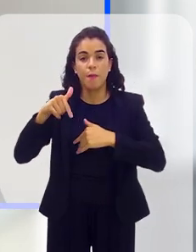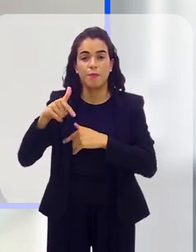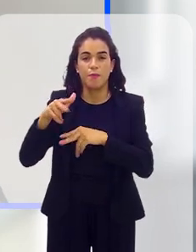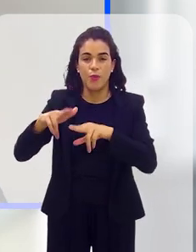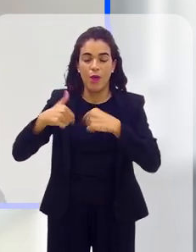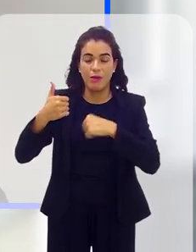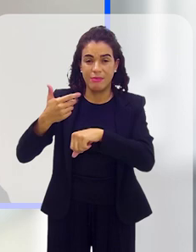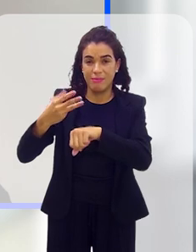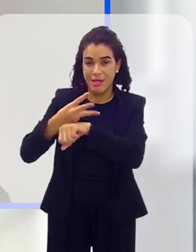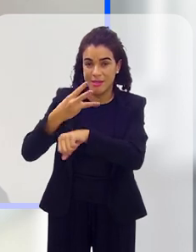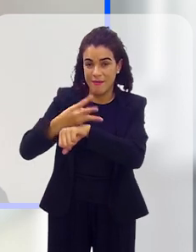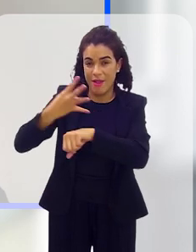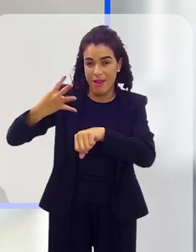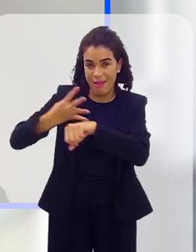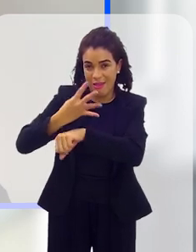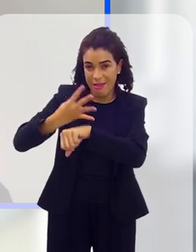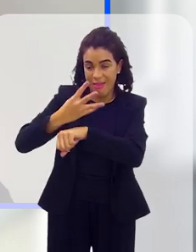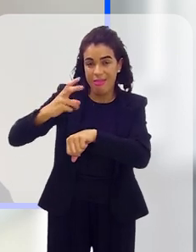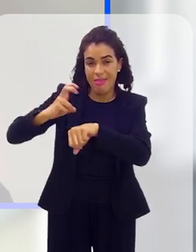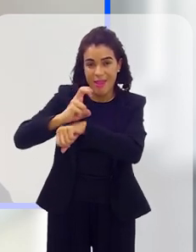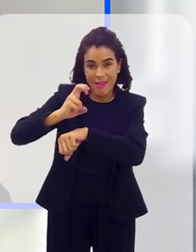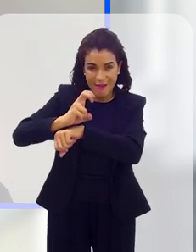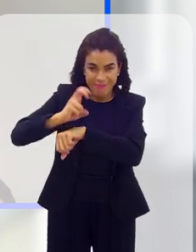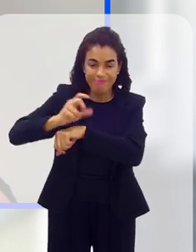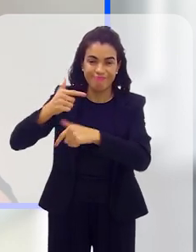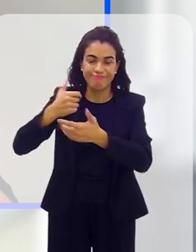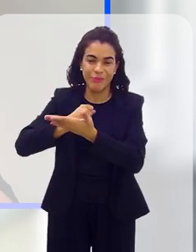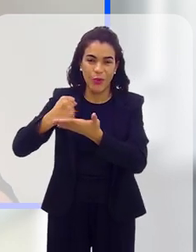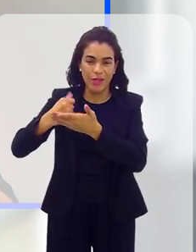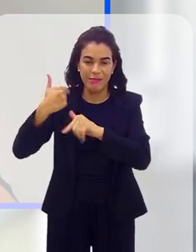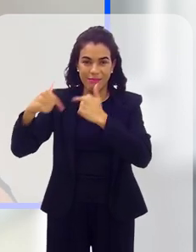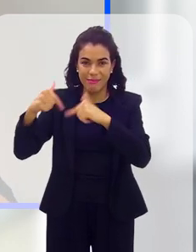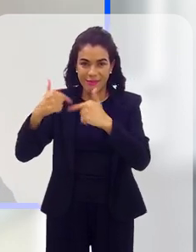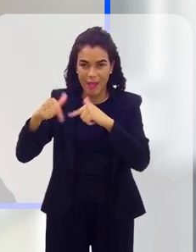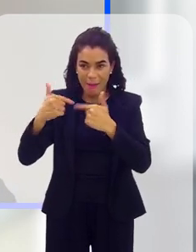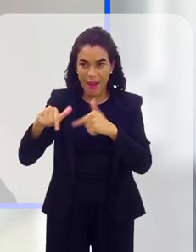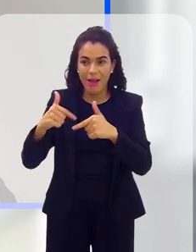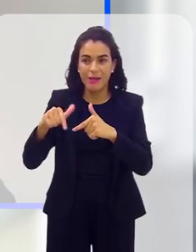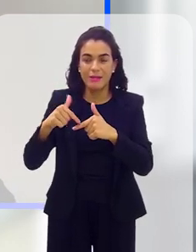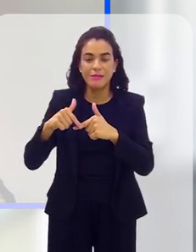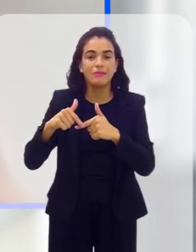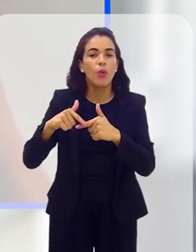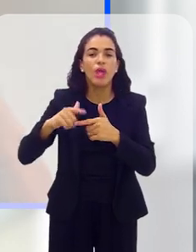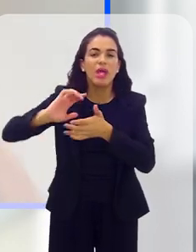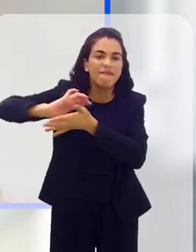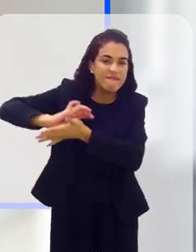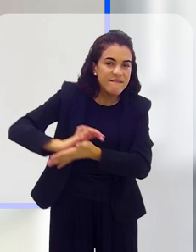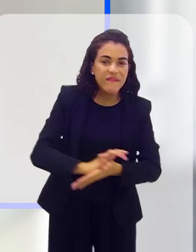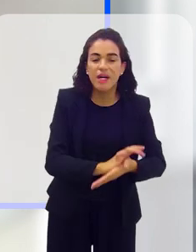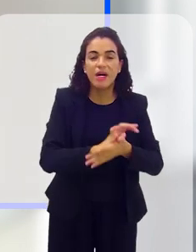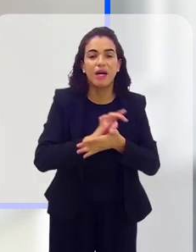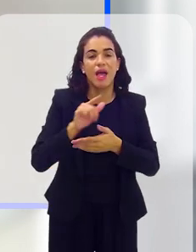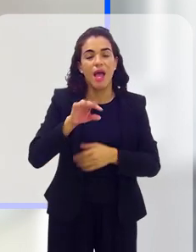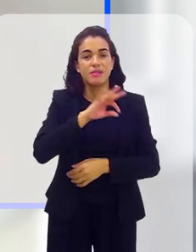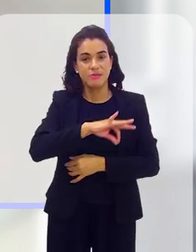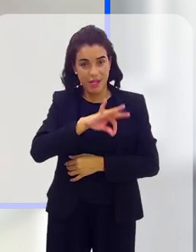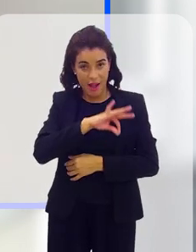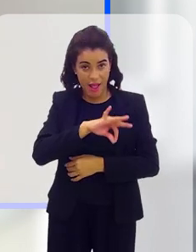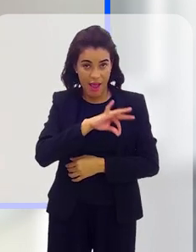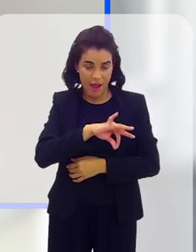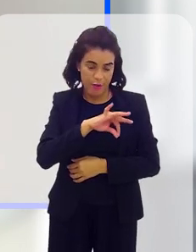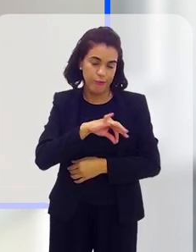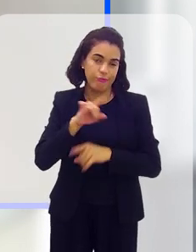suor, que, através de terceirizações, quarteirizações, quinterizações, essa cadeia produtiva cada vez mais esmaga